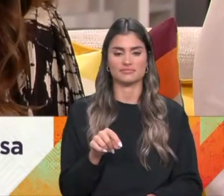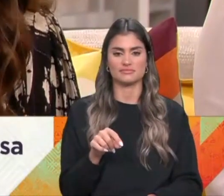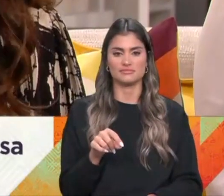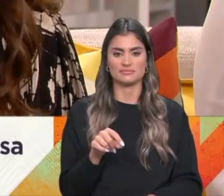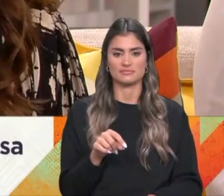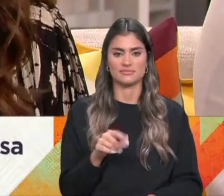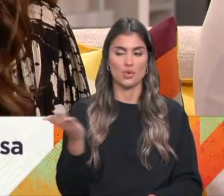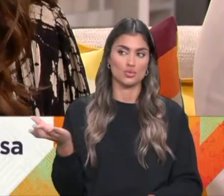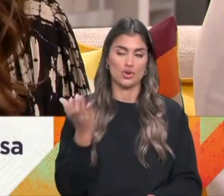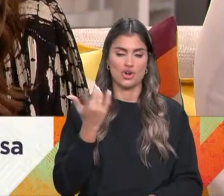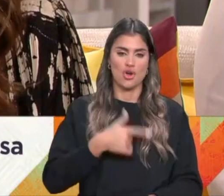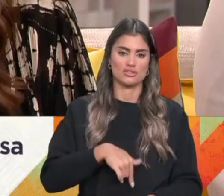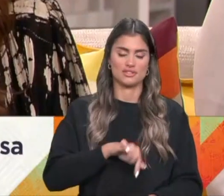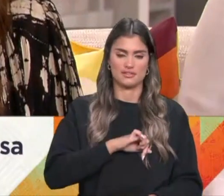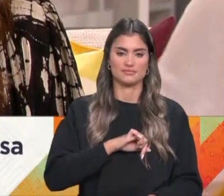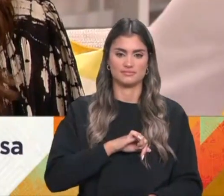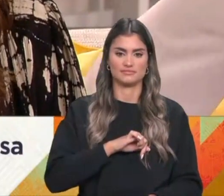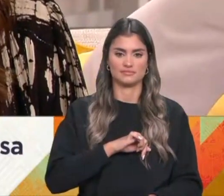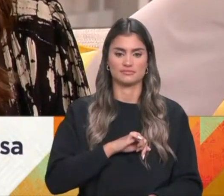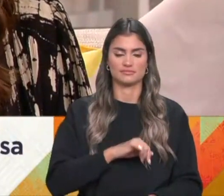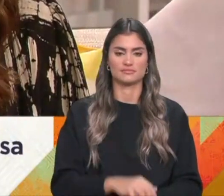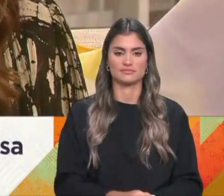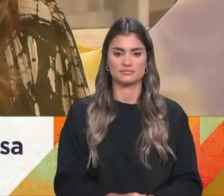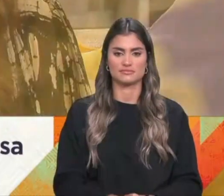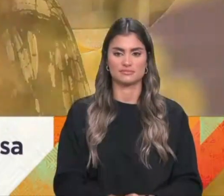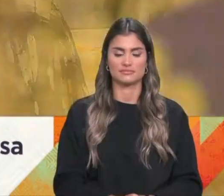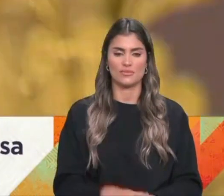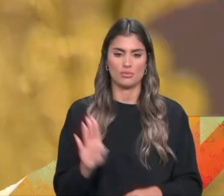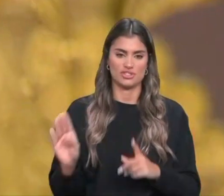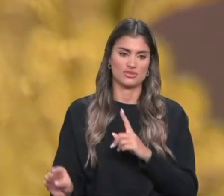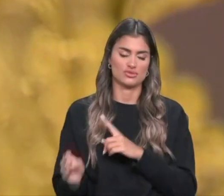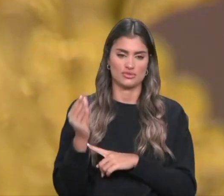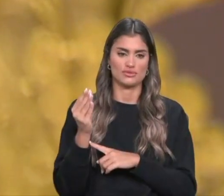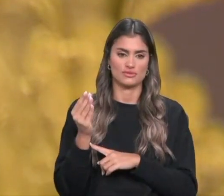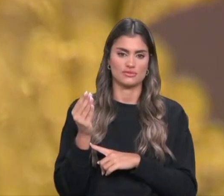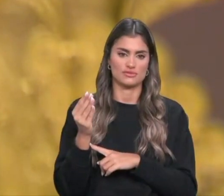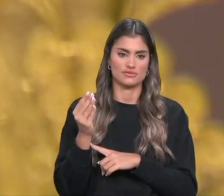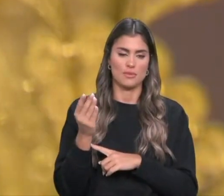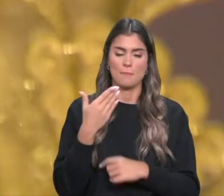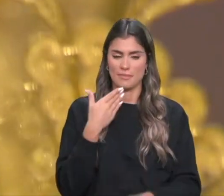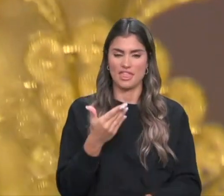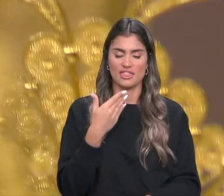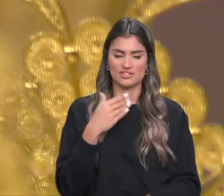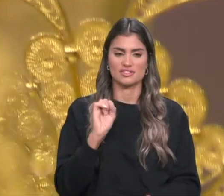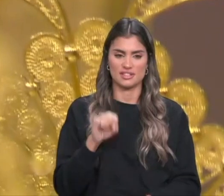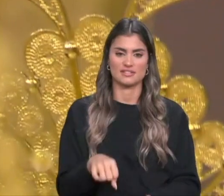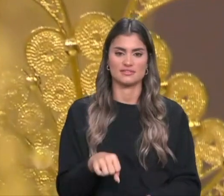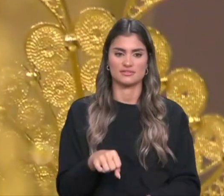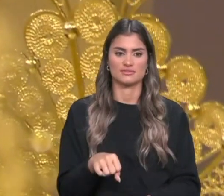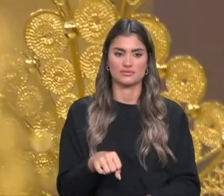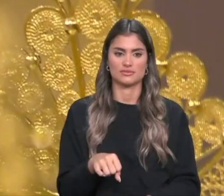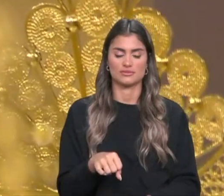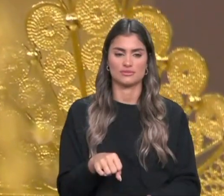da nossa cultura, enquanto um povo, não é? São peças que realmente... São peças solicitadas ainda? São Ou são mais as peças contemporâneas?